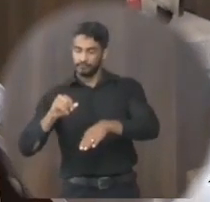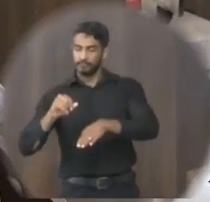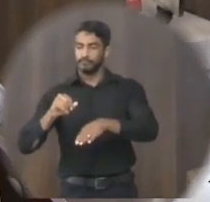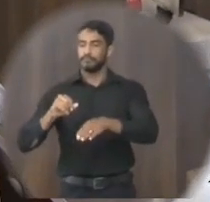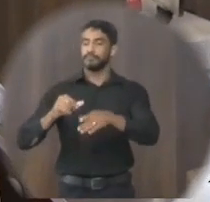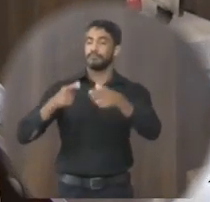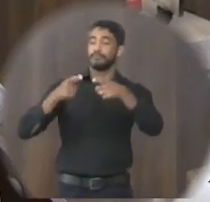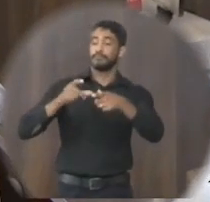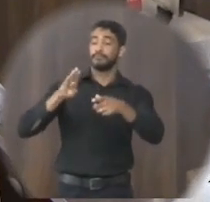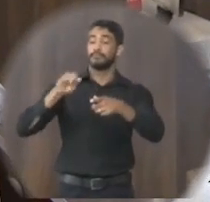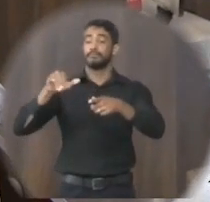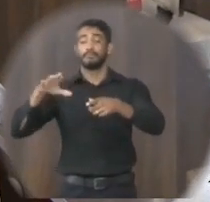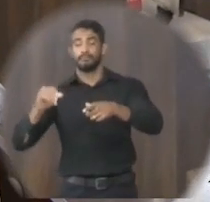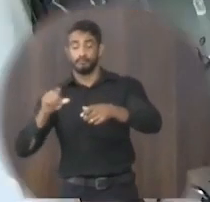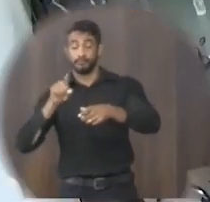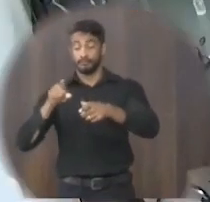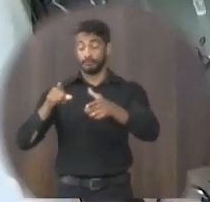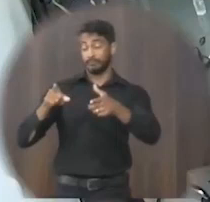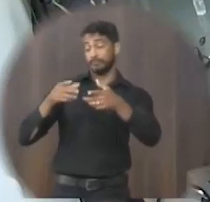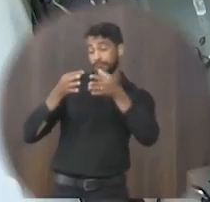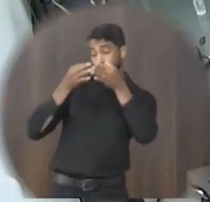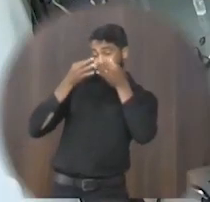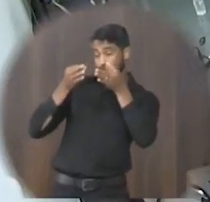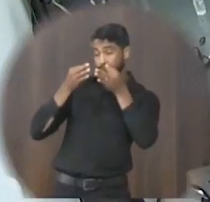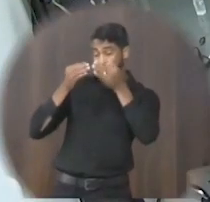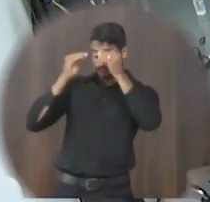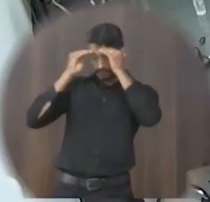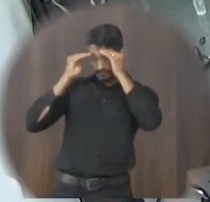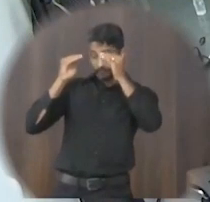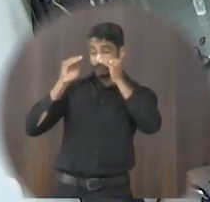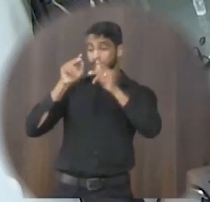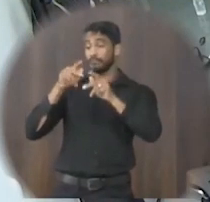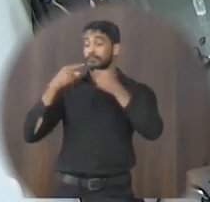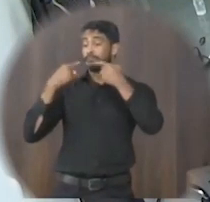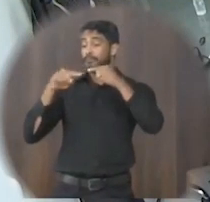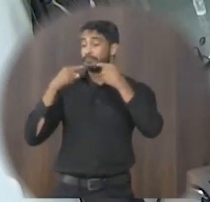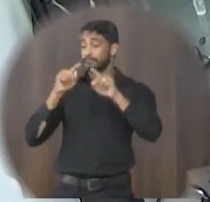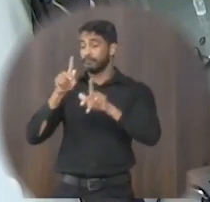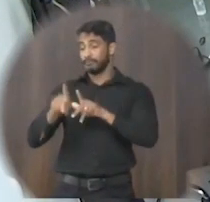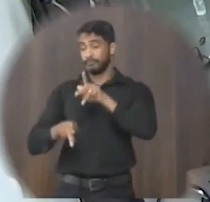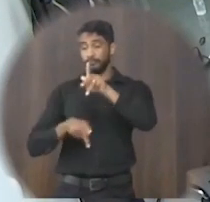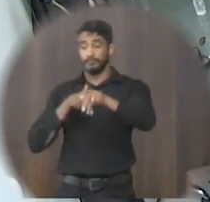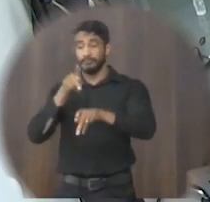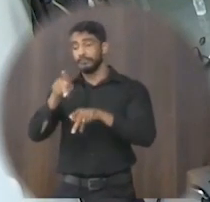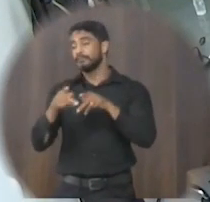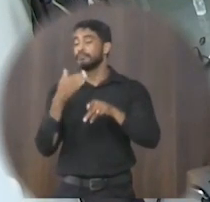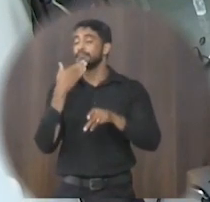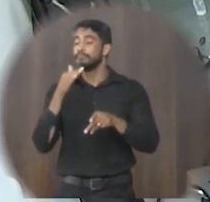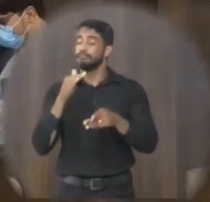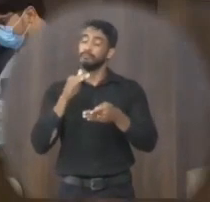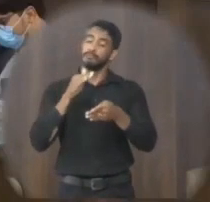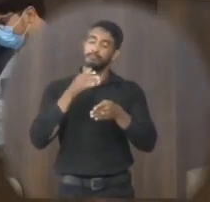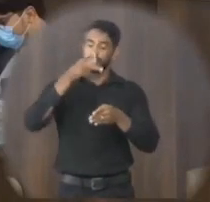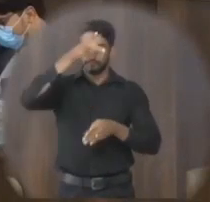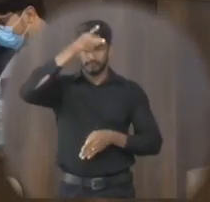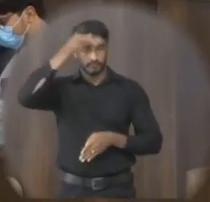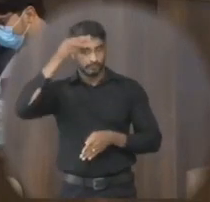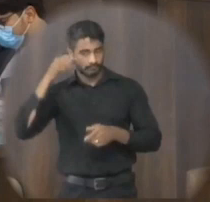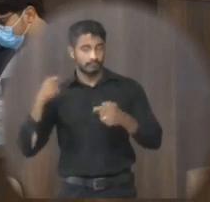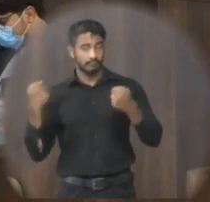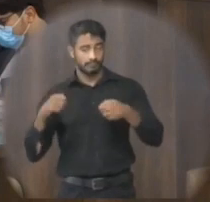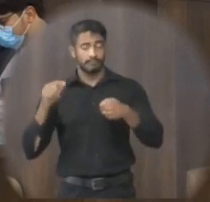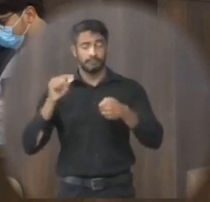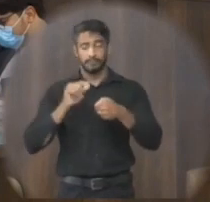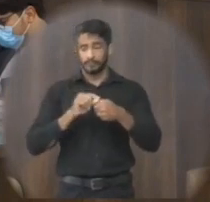solicitação proposta vem no sentido de atender diversas reivindicações da população sendo assim solicitamos ao senhor prefeito as providências que se